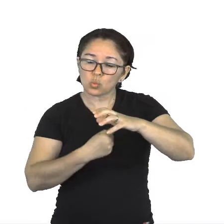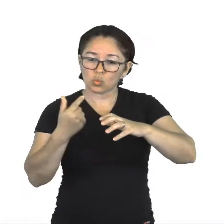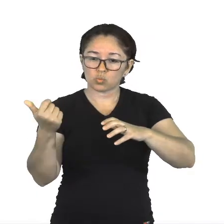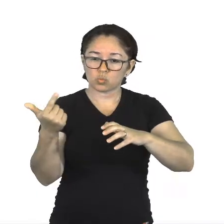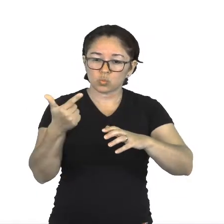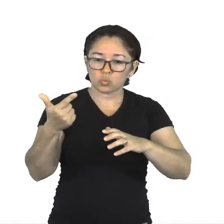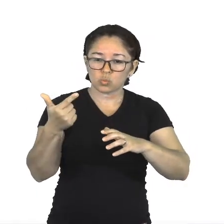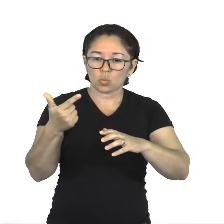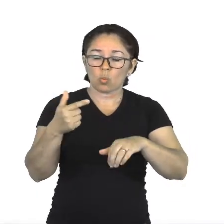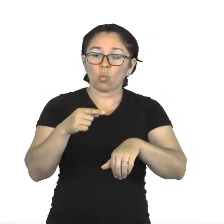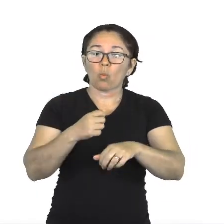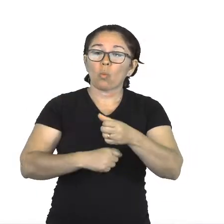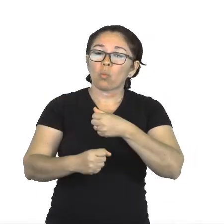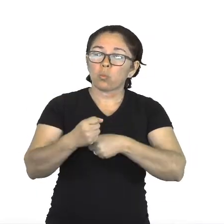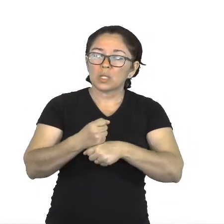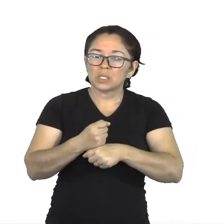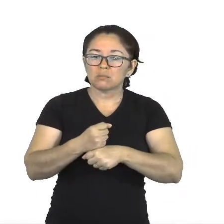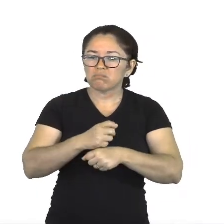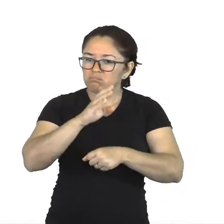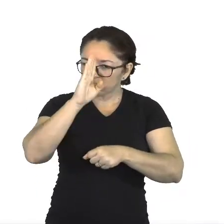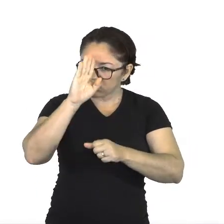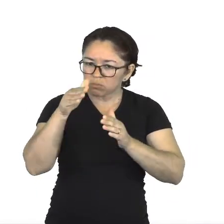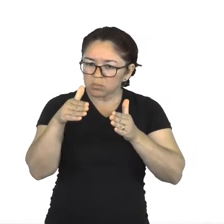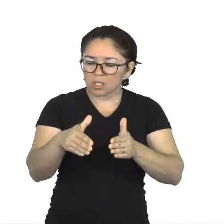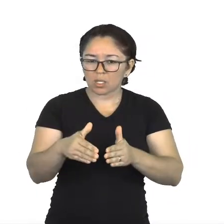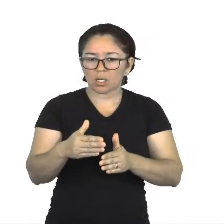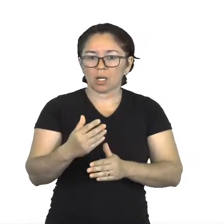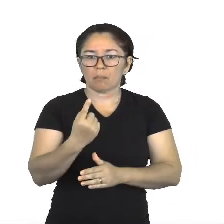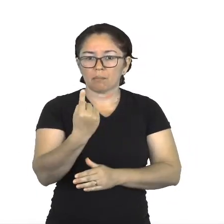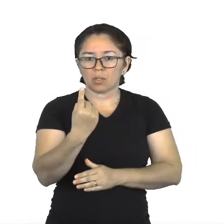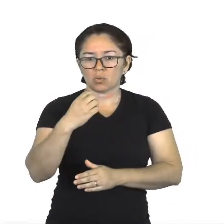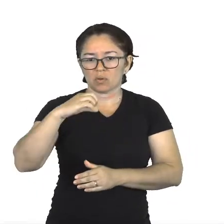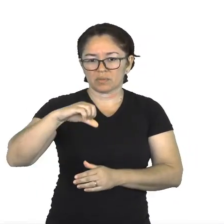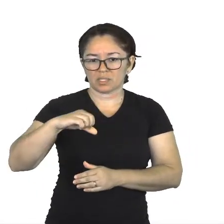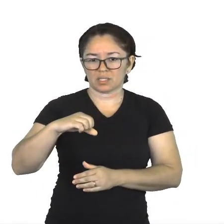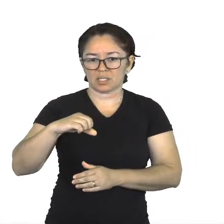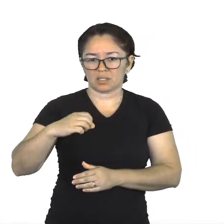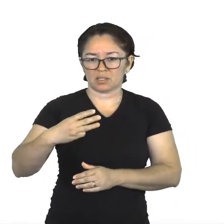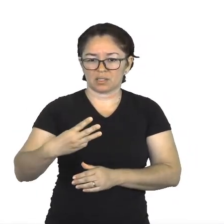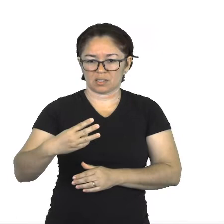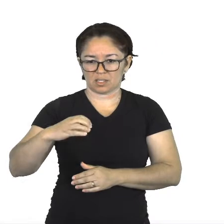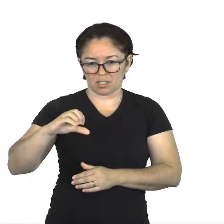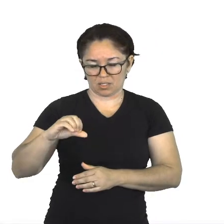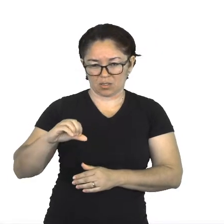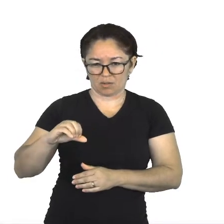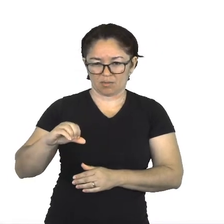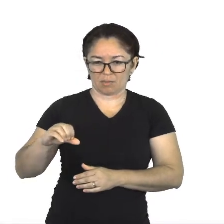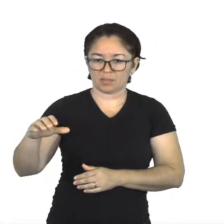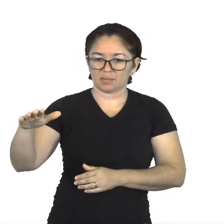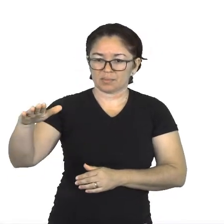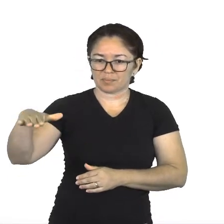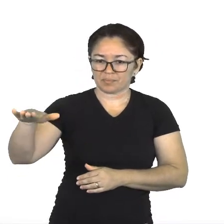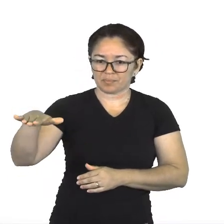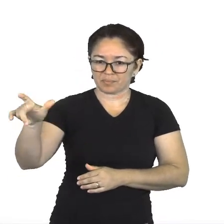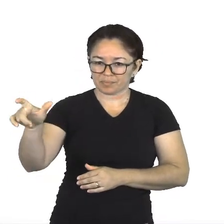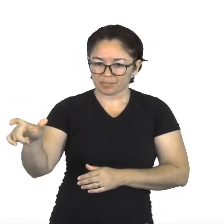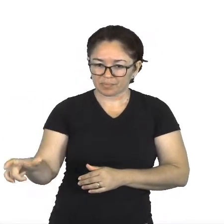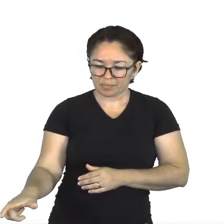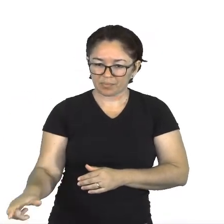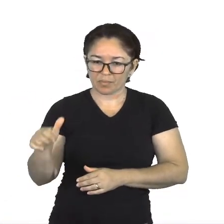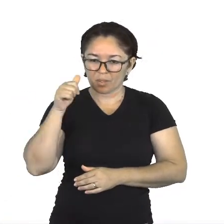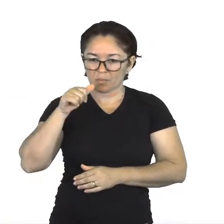1939. A protagonista é uma garotinha de 9 anos, chamada Liesel